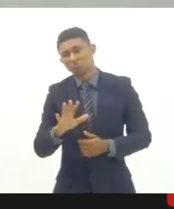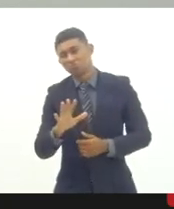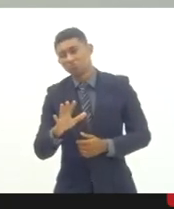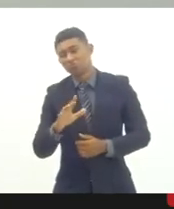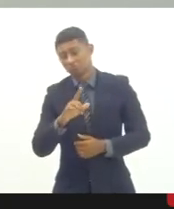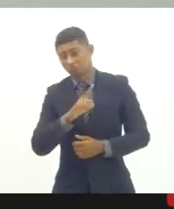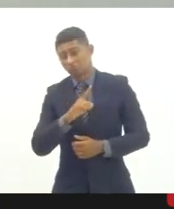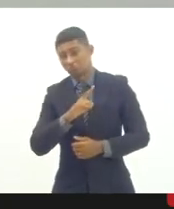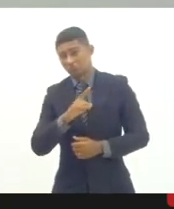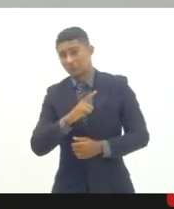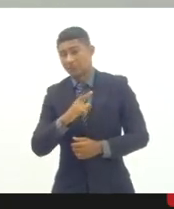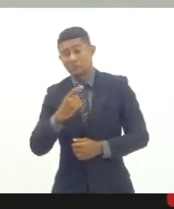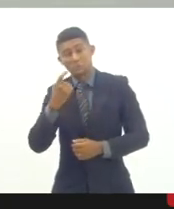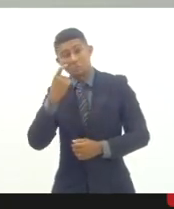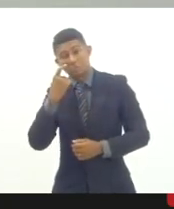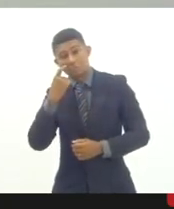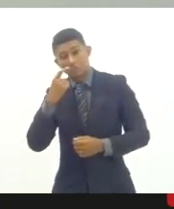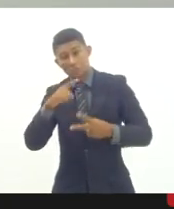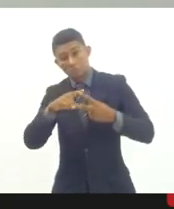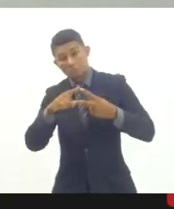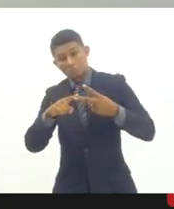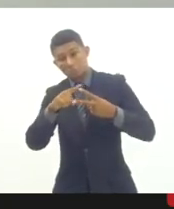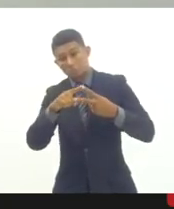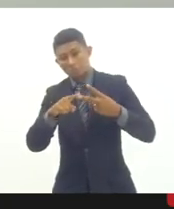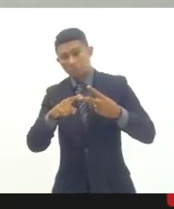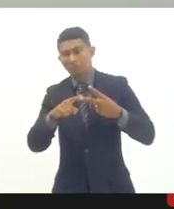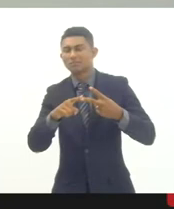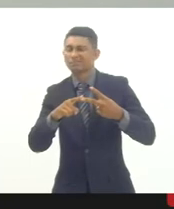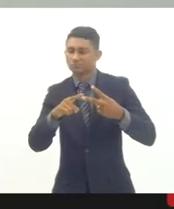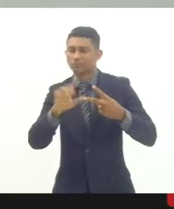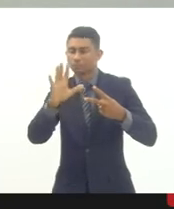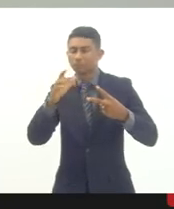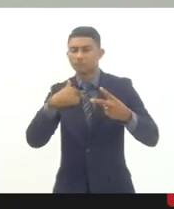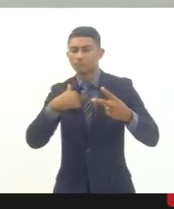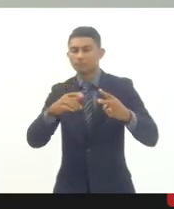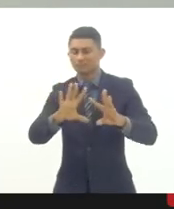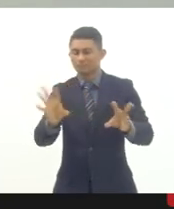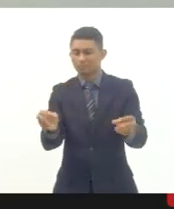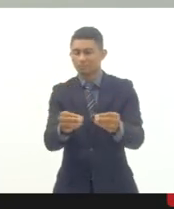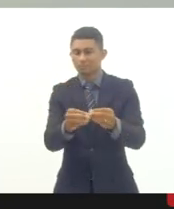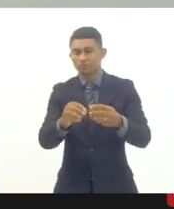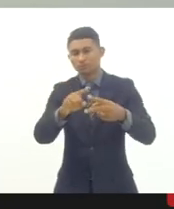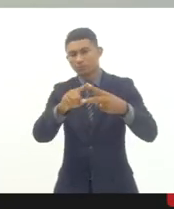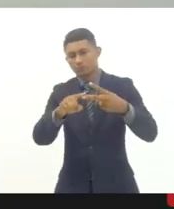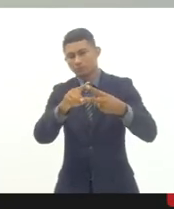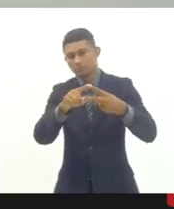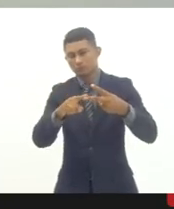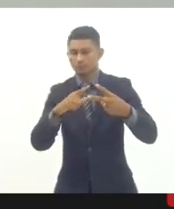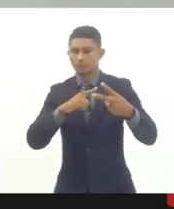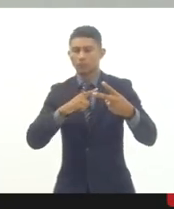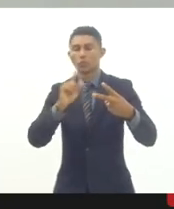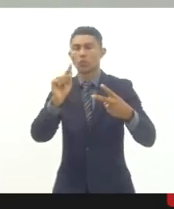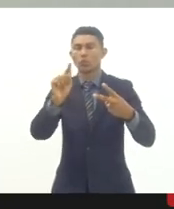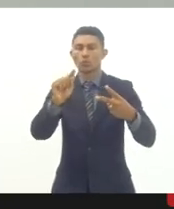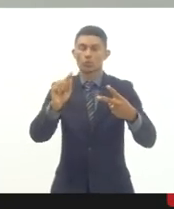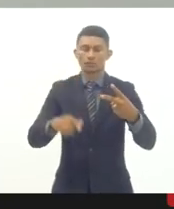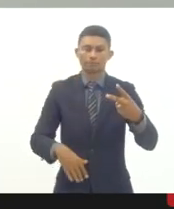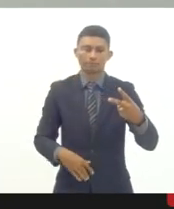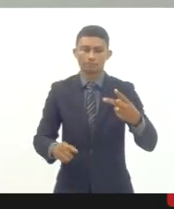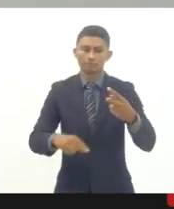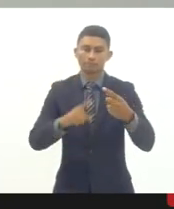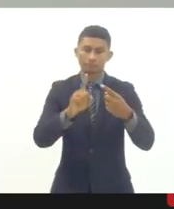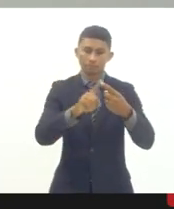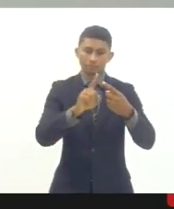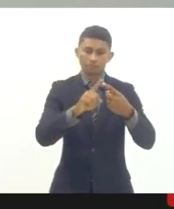perspectivas. Temos várias, mas eu gostaria de sintetizar com duas perspectivas. Ou